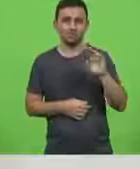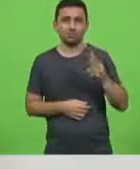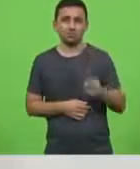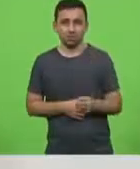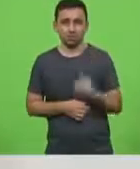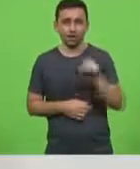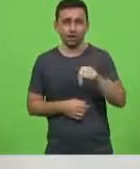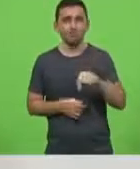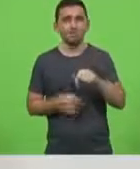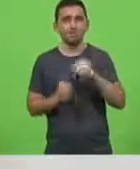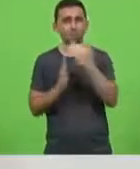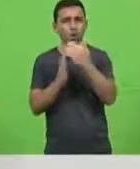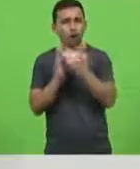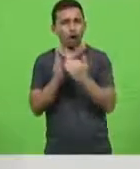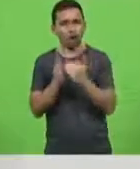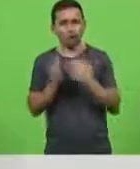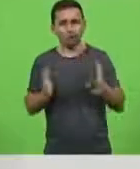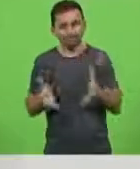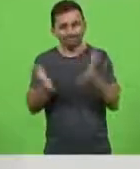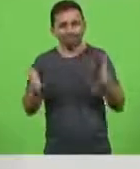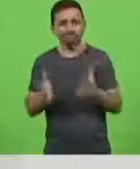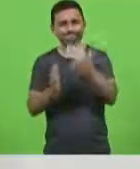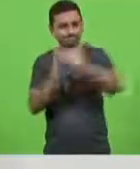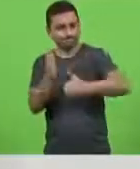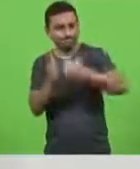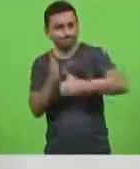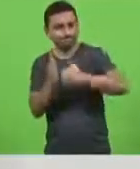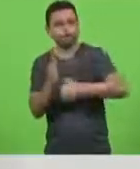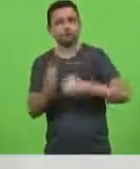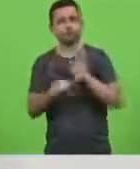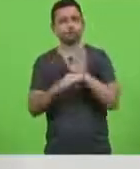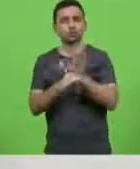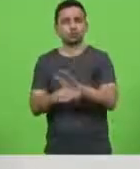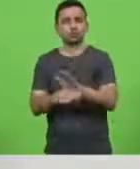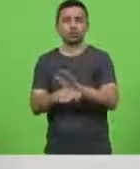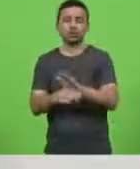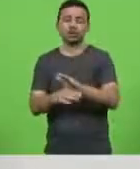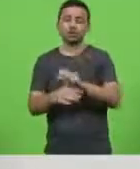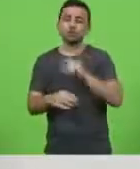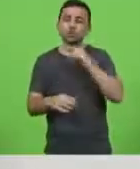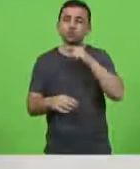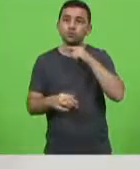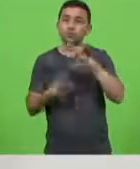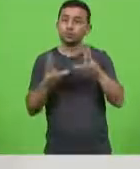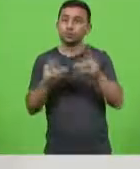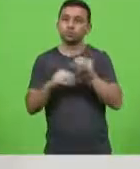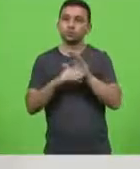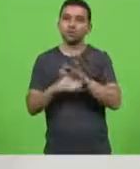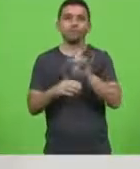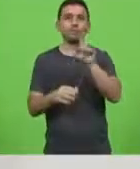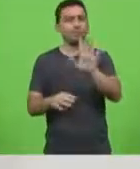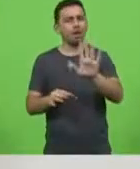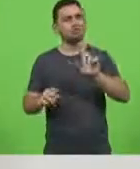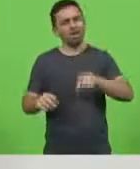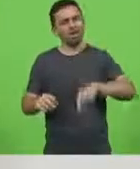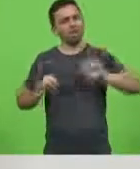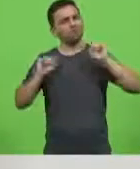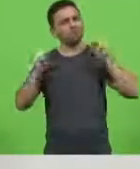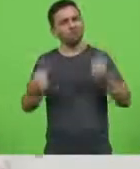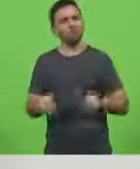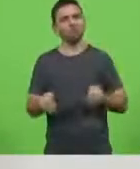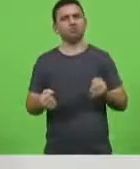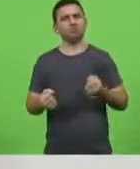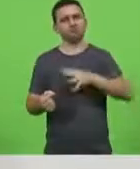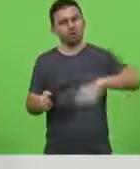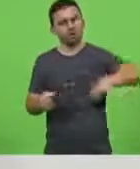incentivos é ainda insuficiente é mas é sem dúvida um grande esforço para o estado